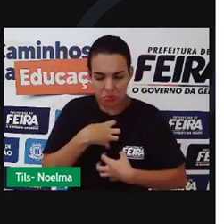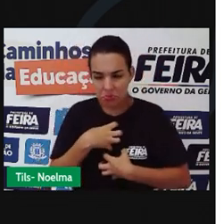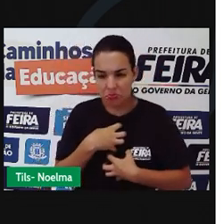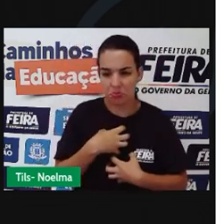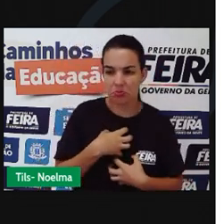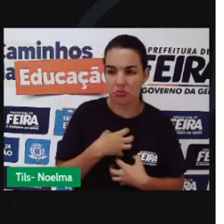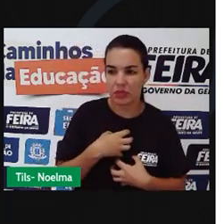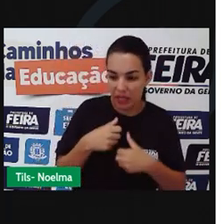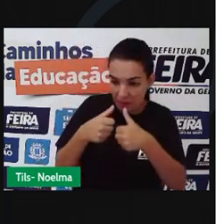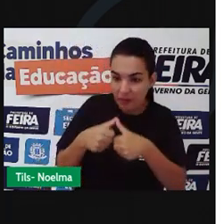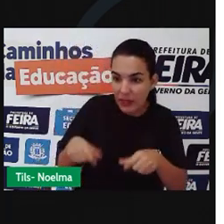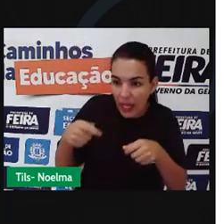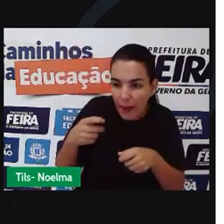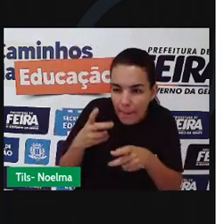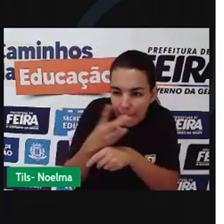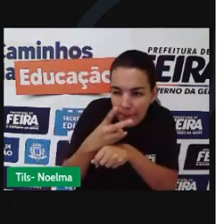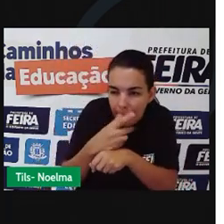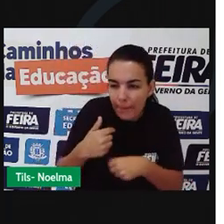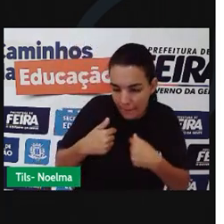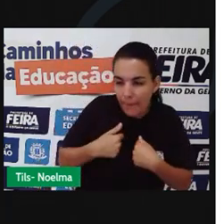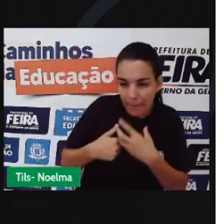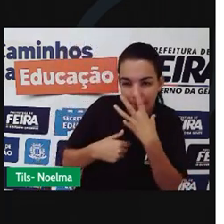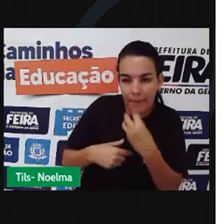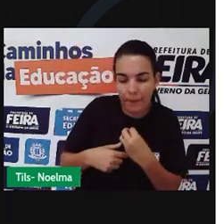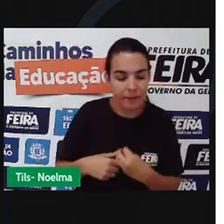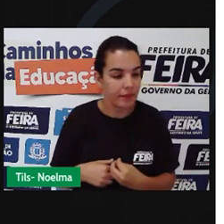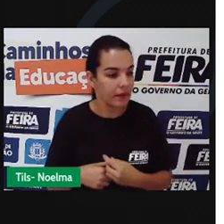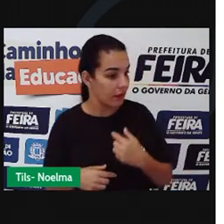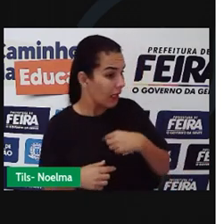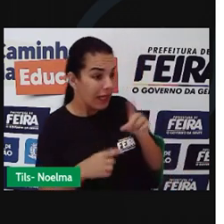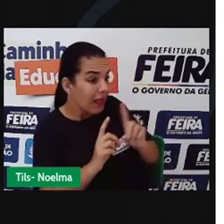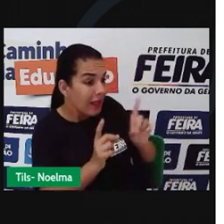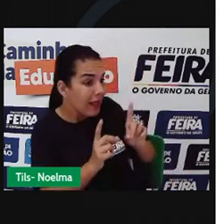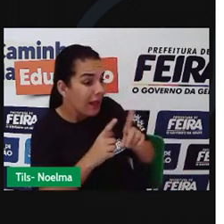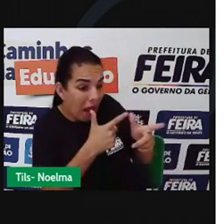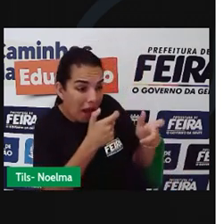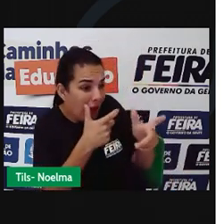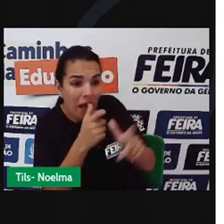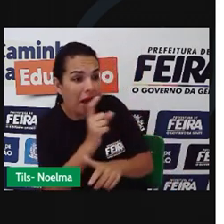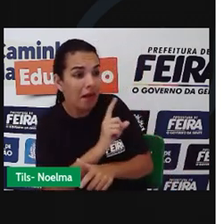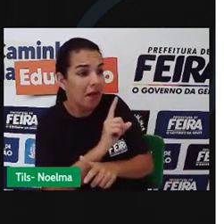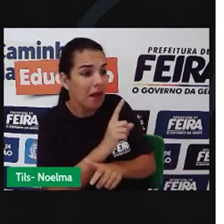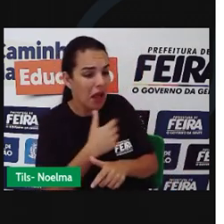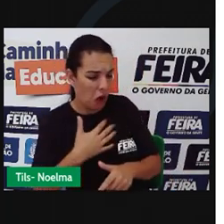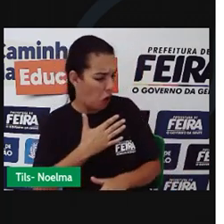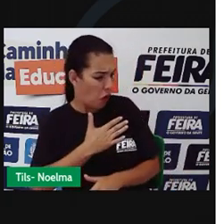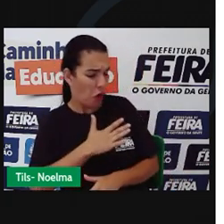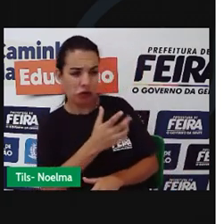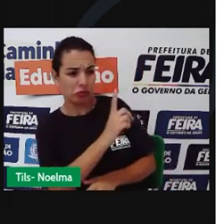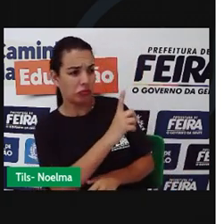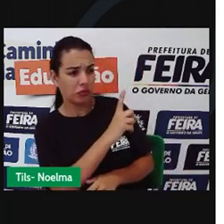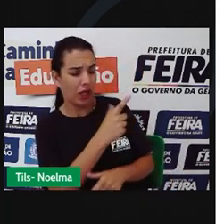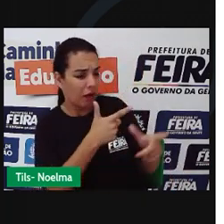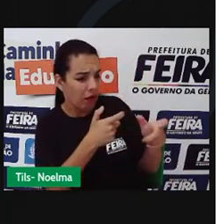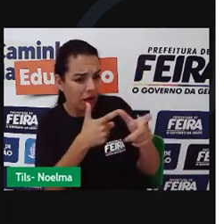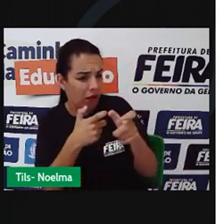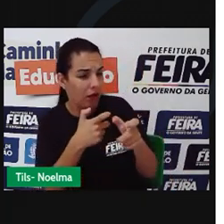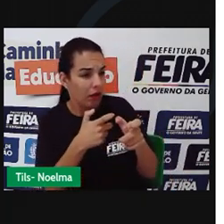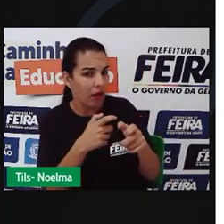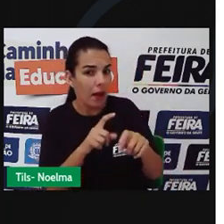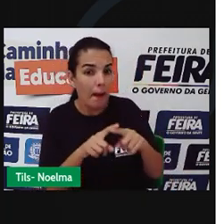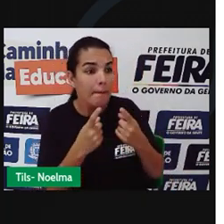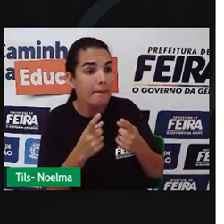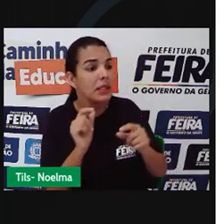Deve tá aqui atrás de mim, né? Não, não. Hum, não sou caçador. Nem gosto disso. Mas vem cá.